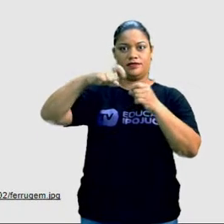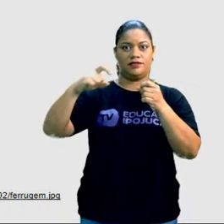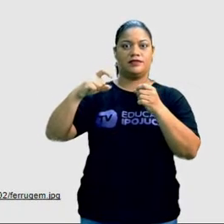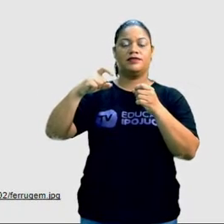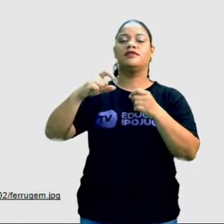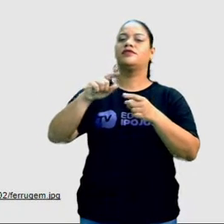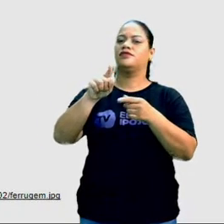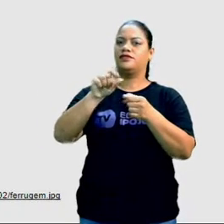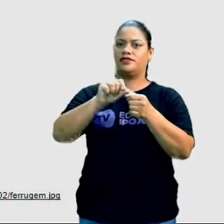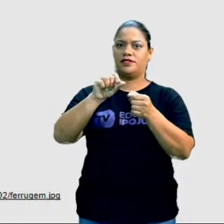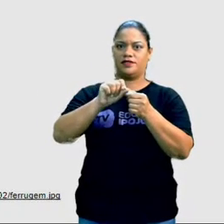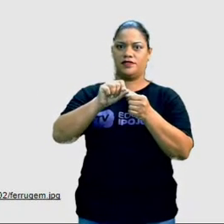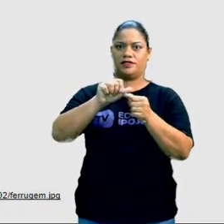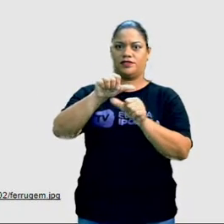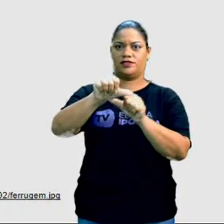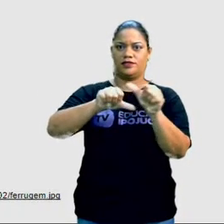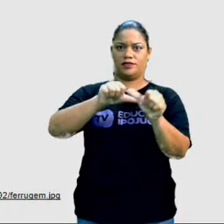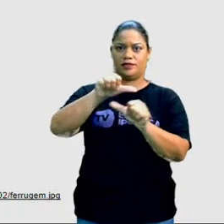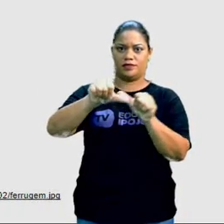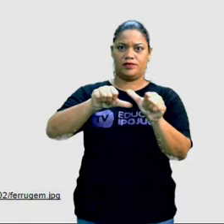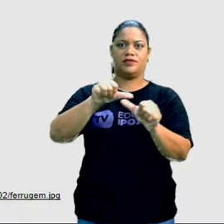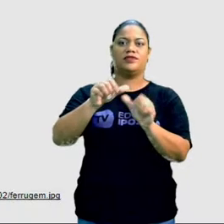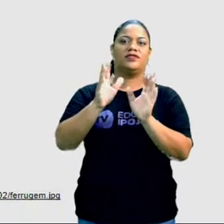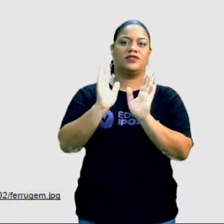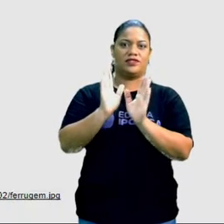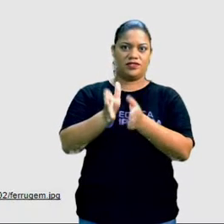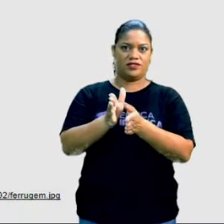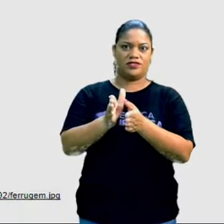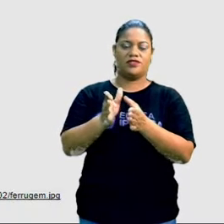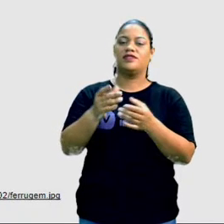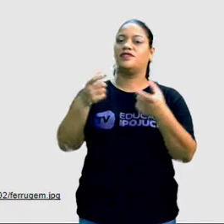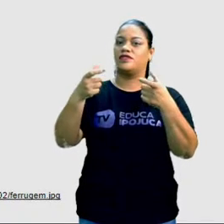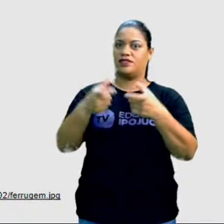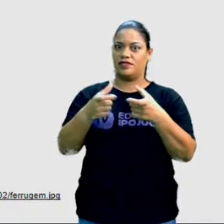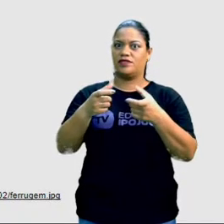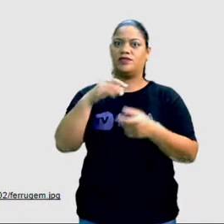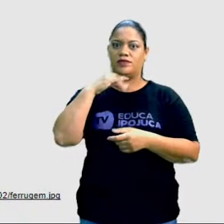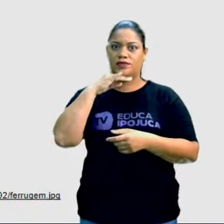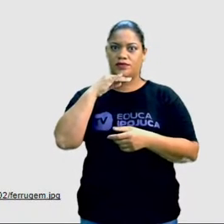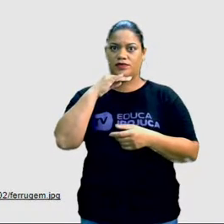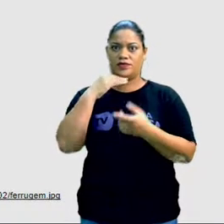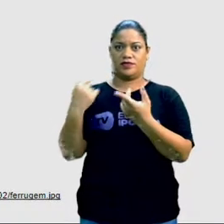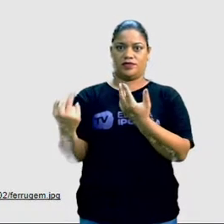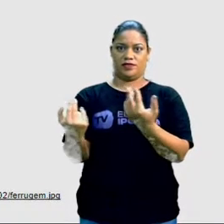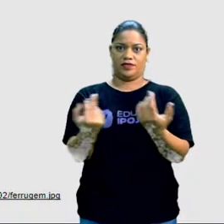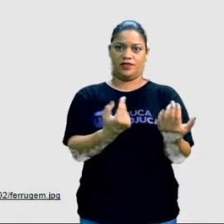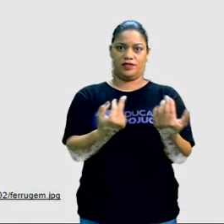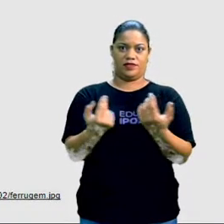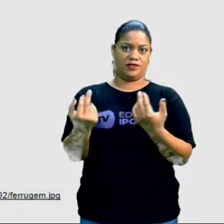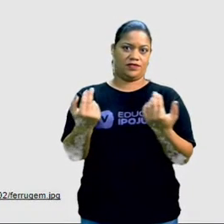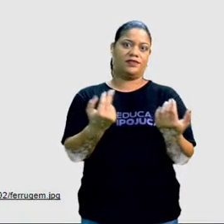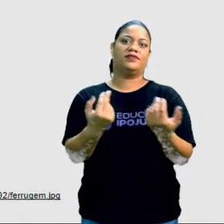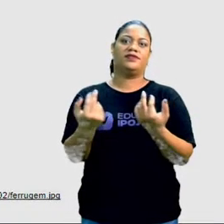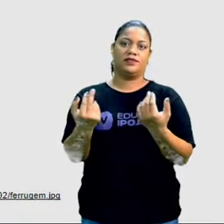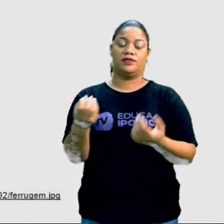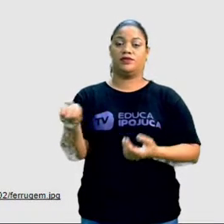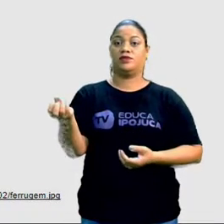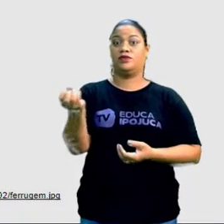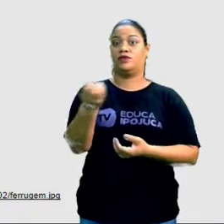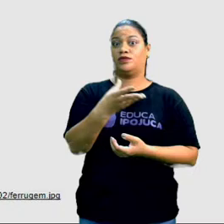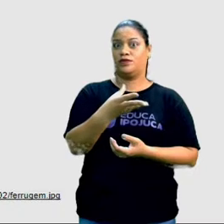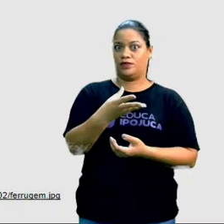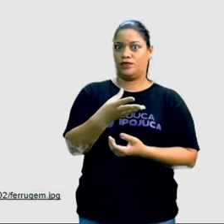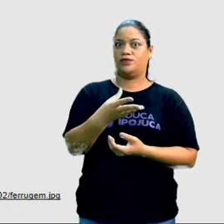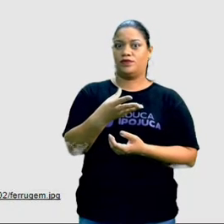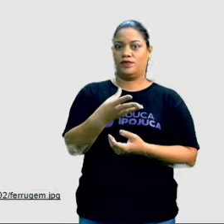solução, tire todo o ferrugem, já vai ter parte corroída. Não vai mais ter aquele aspecto de um cadeado novo,